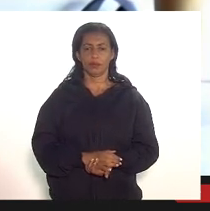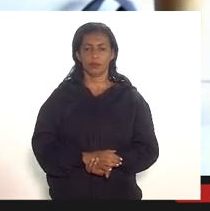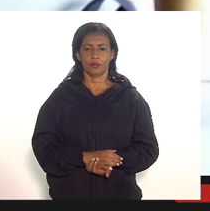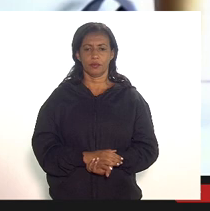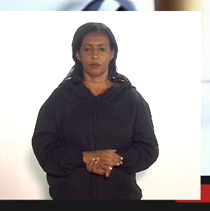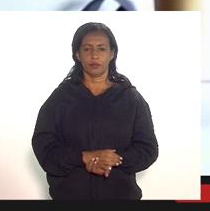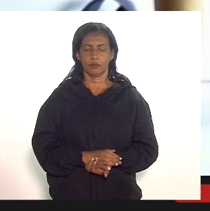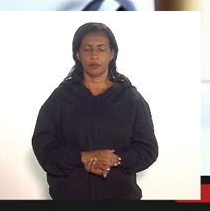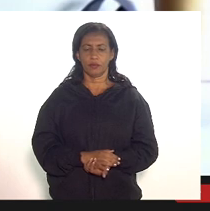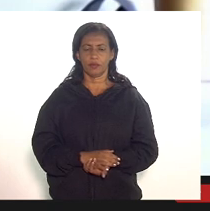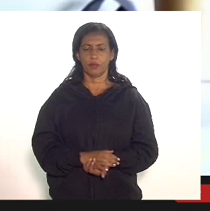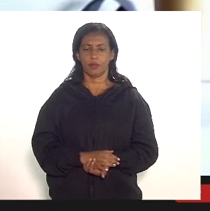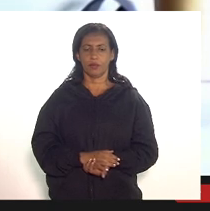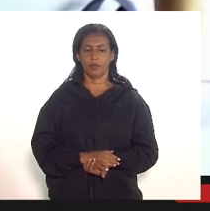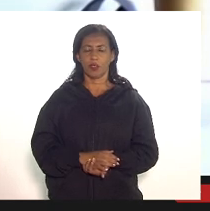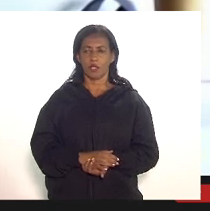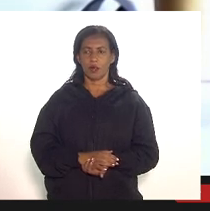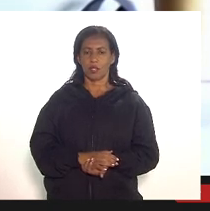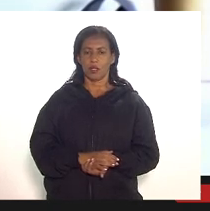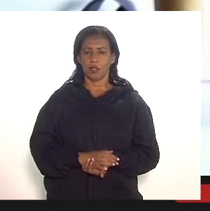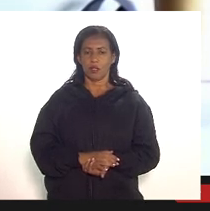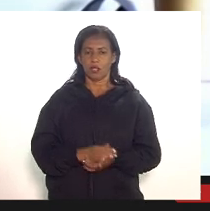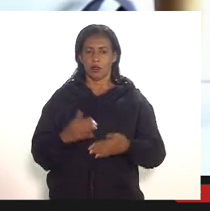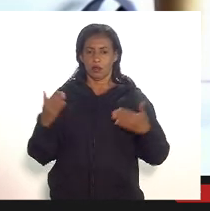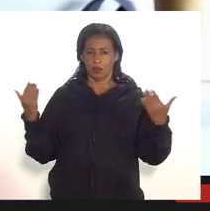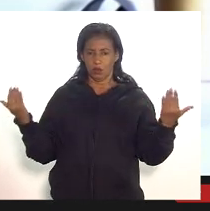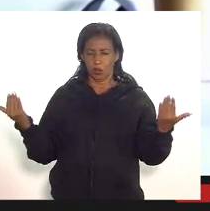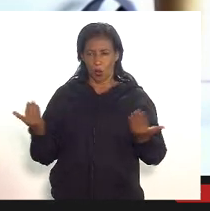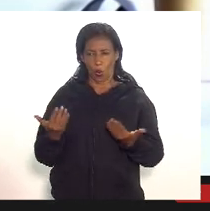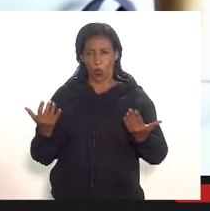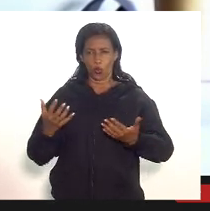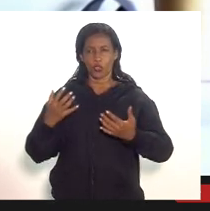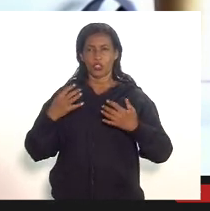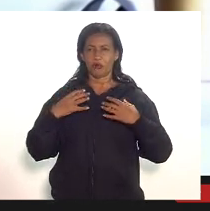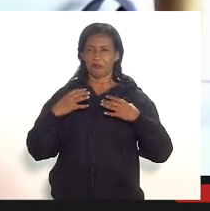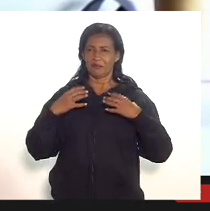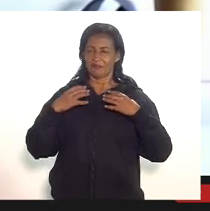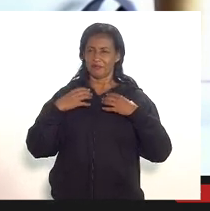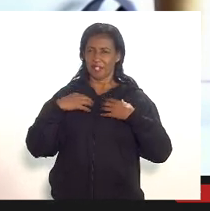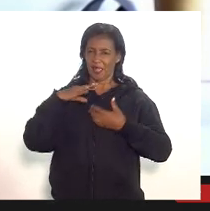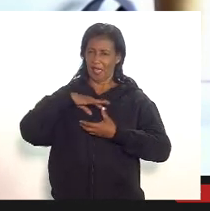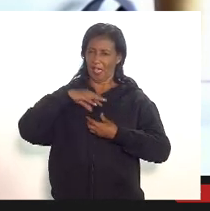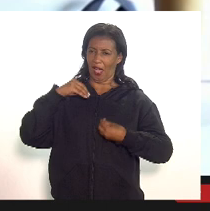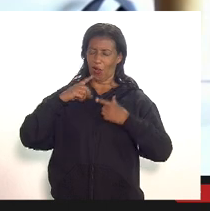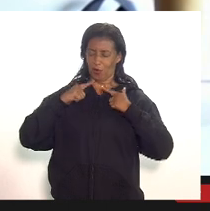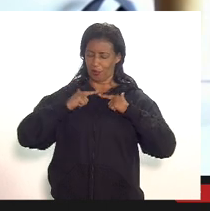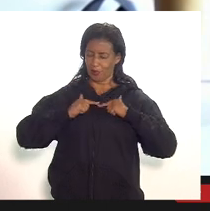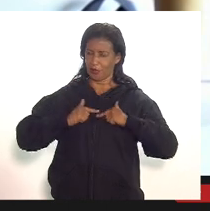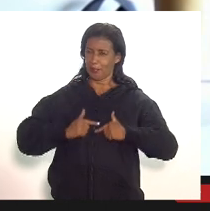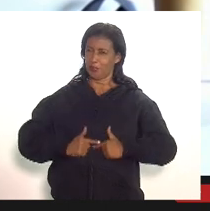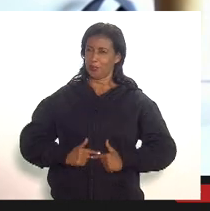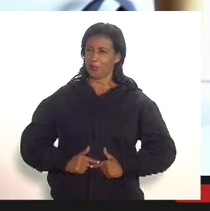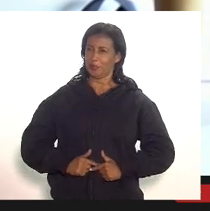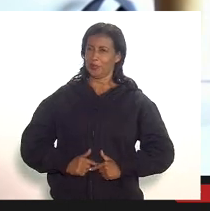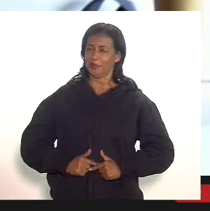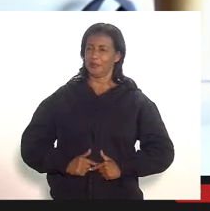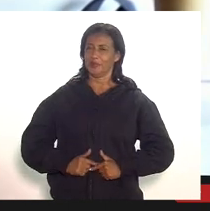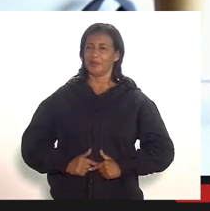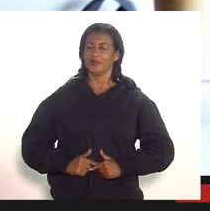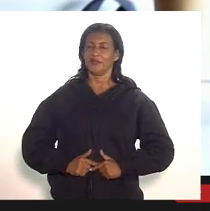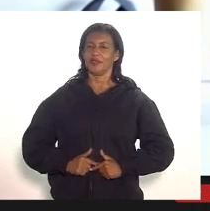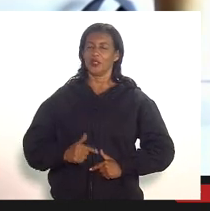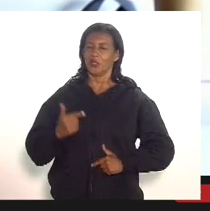e foi hoje eu fiquei um pouco com a alma lavada o que eu venho aqui dizendo há muito tempo